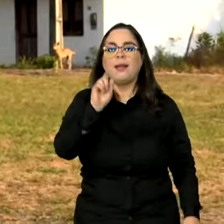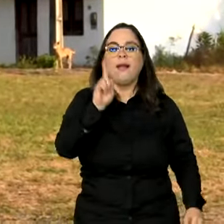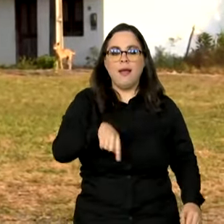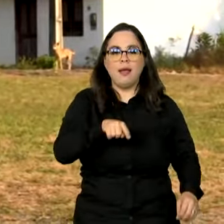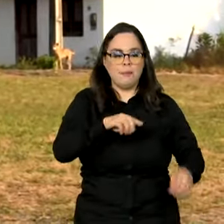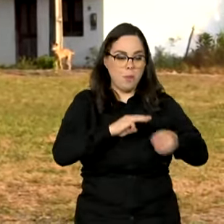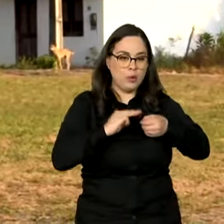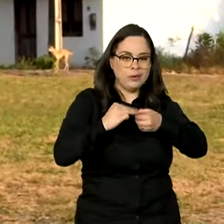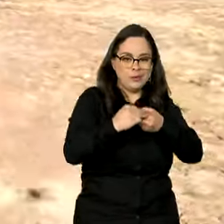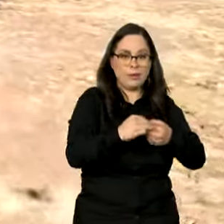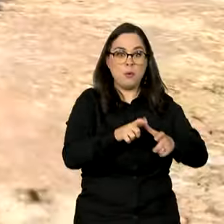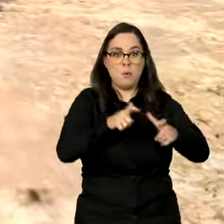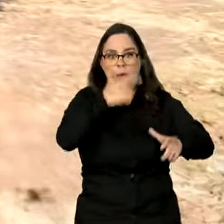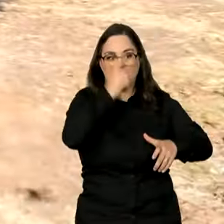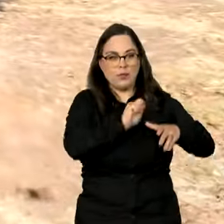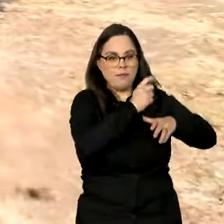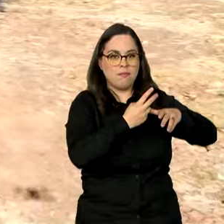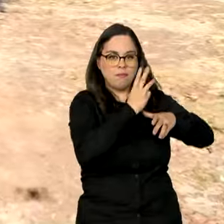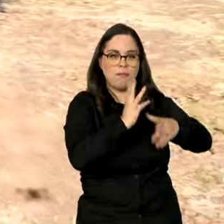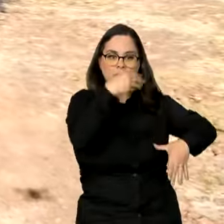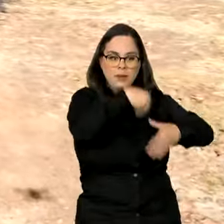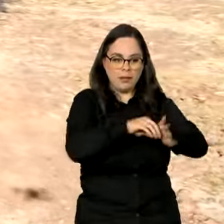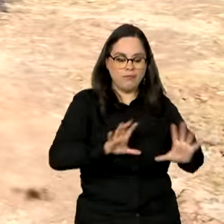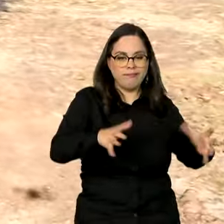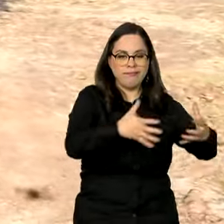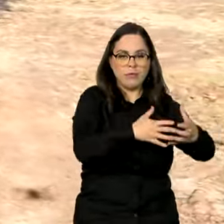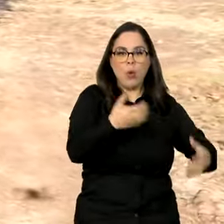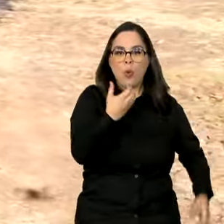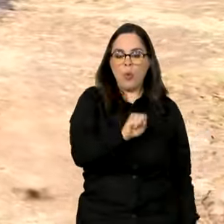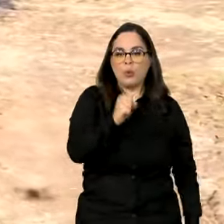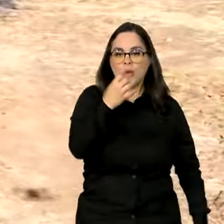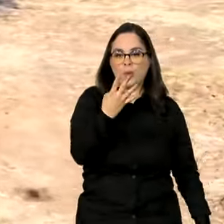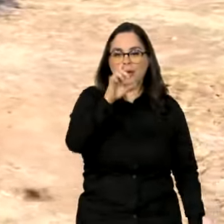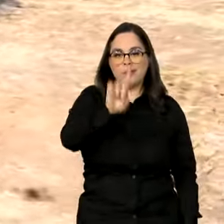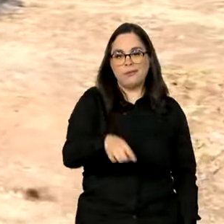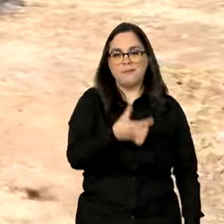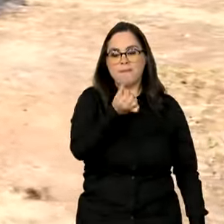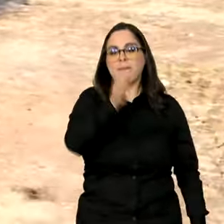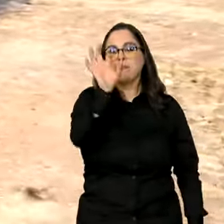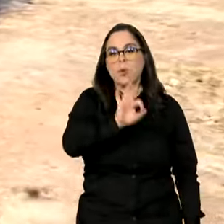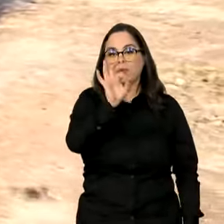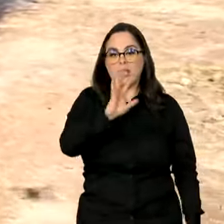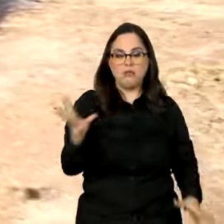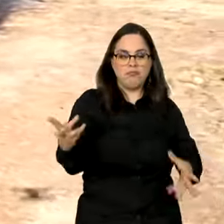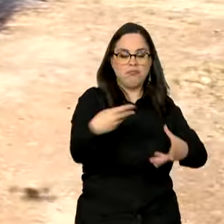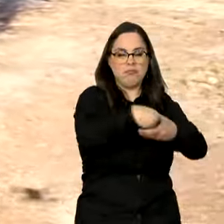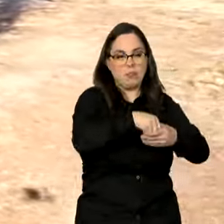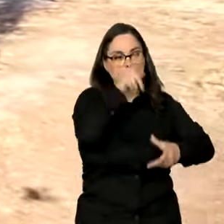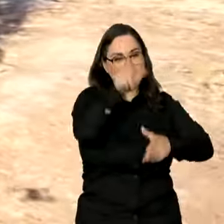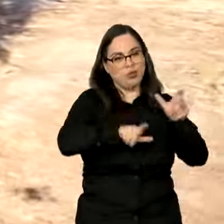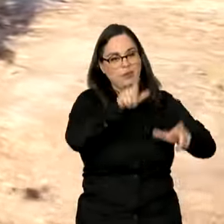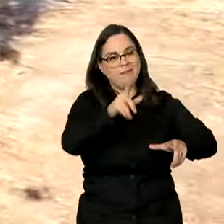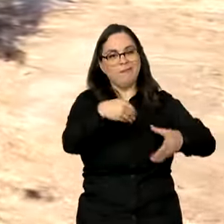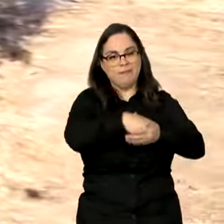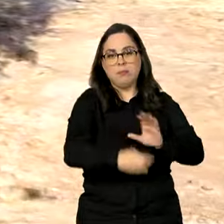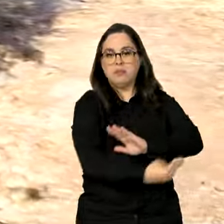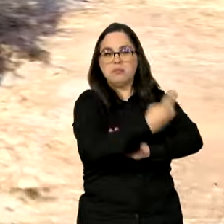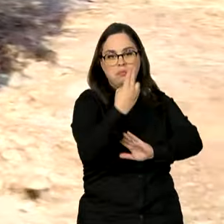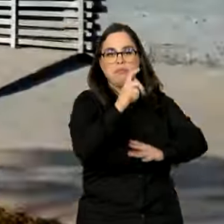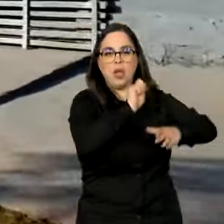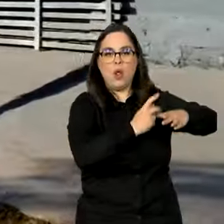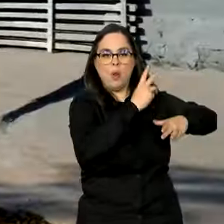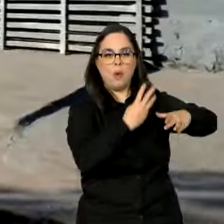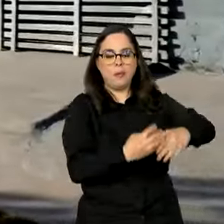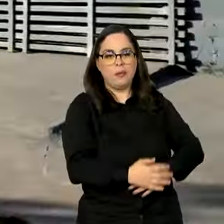população quilombola do país, com 84,6% dos moradores autodeclarados.